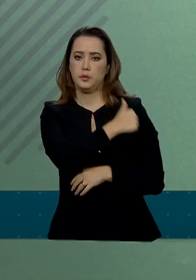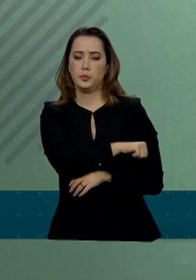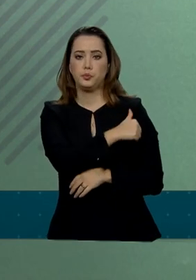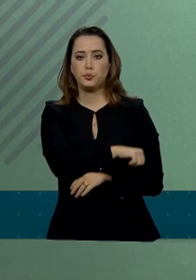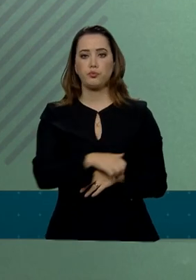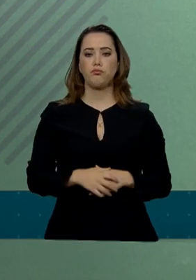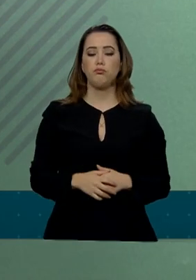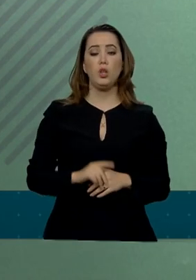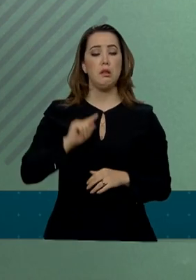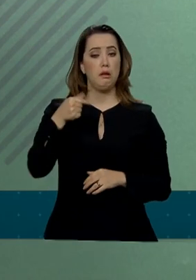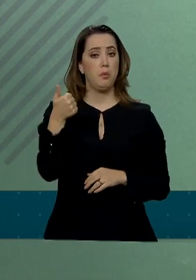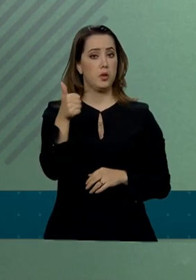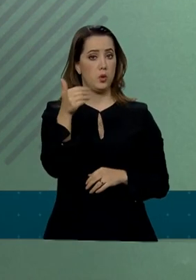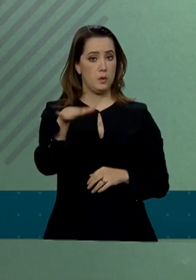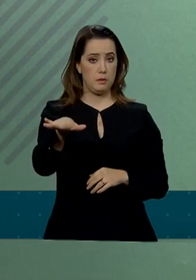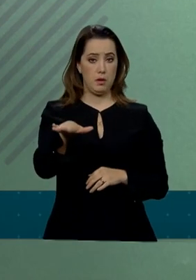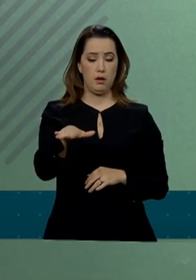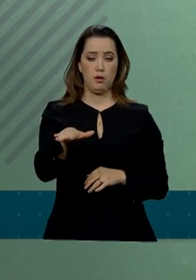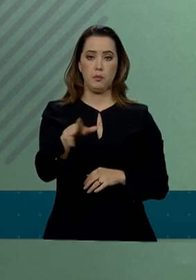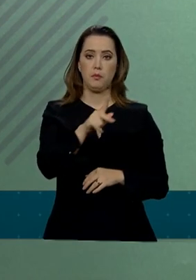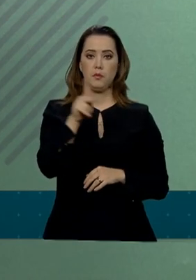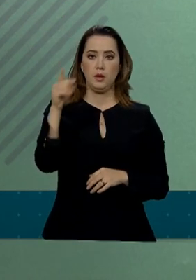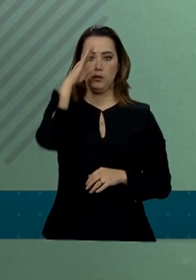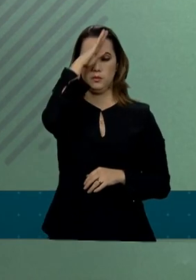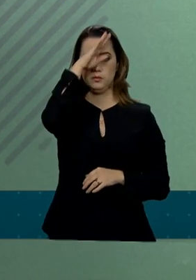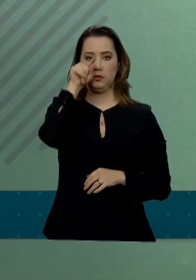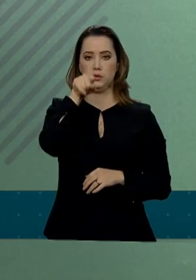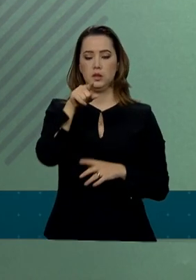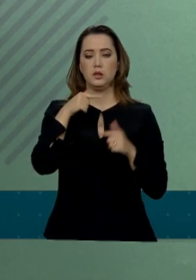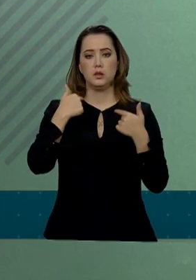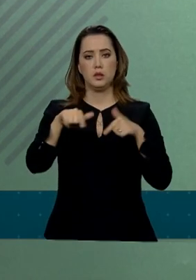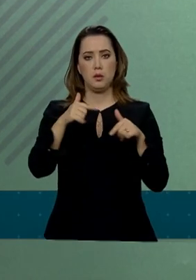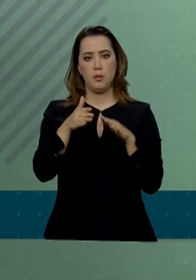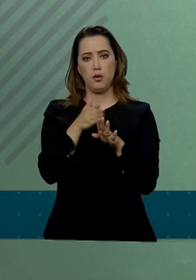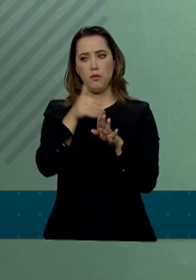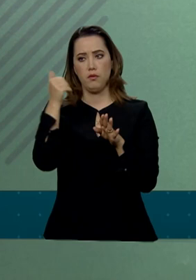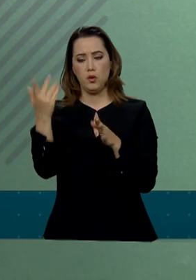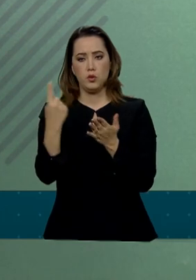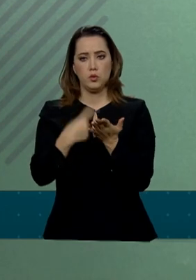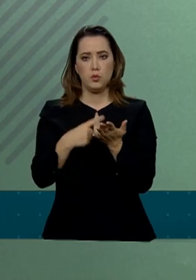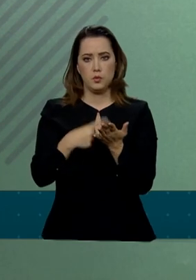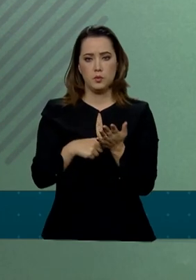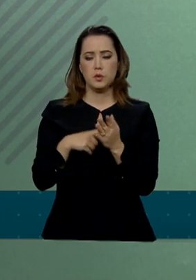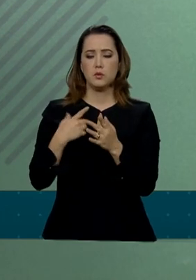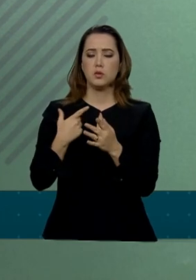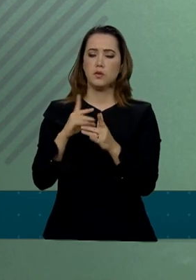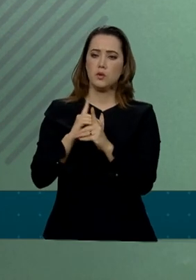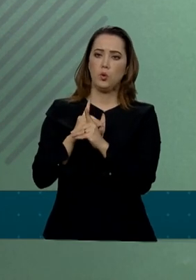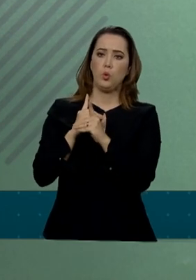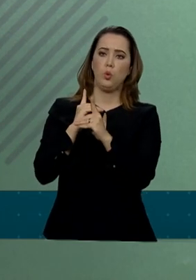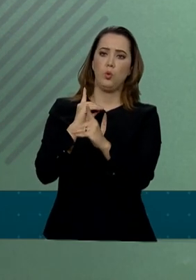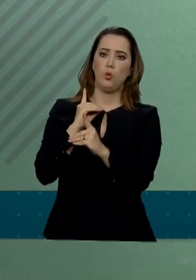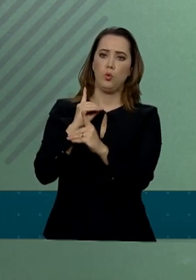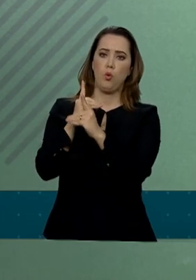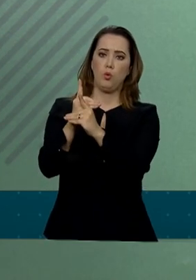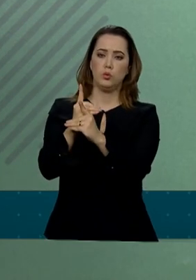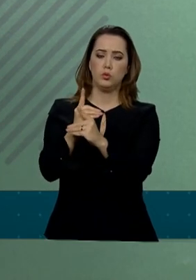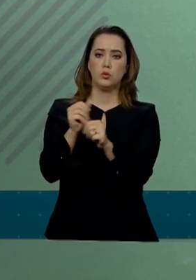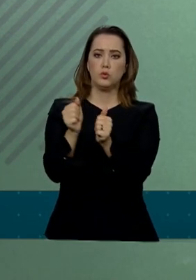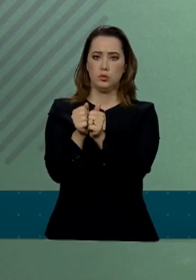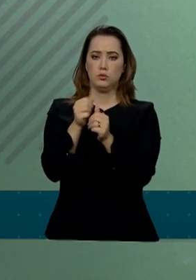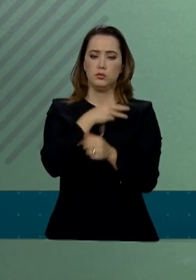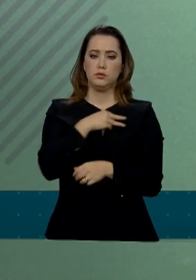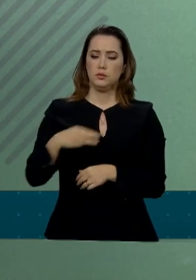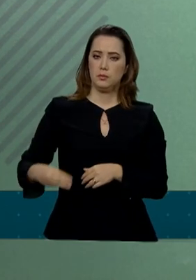Às 11h30, o senhor presidente, em uma atividade fora da agenda, foi ao encontro do ministro do meio ambiente